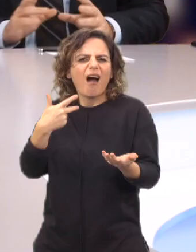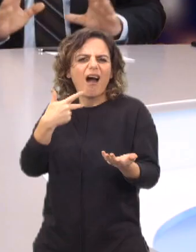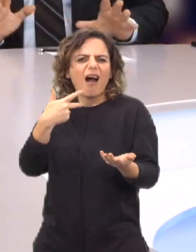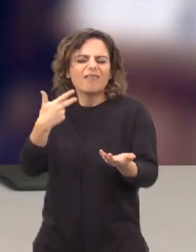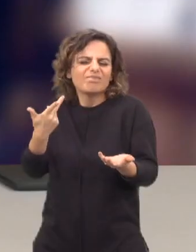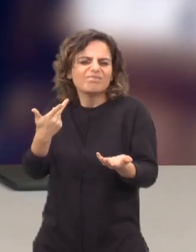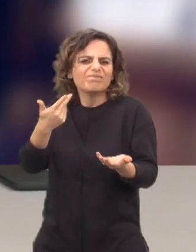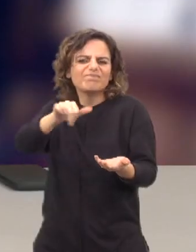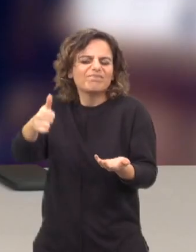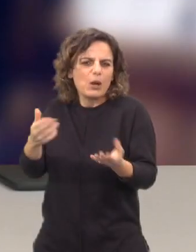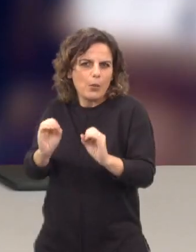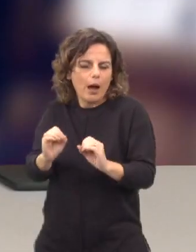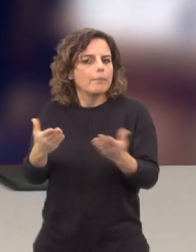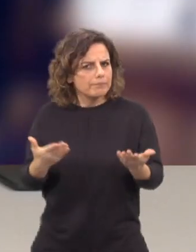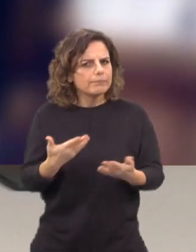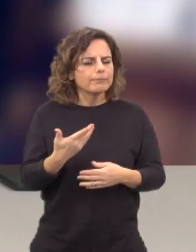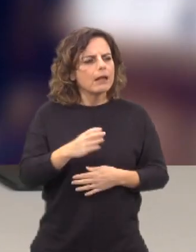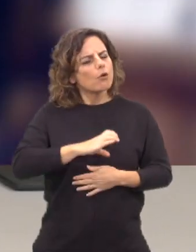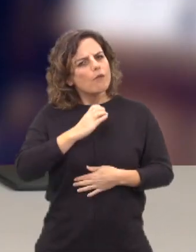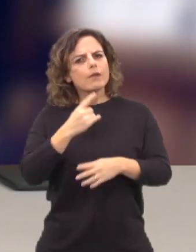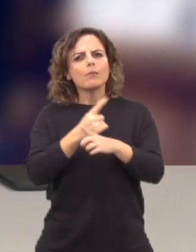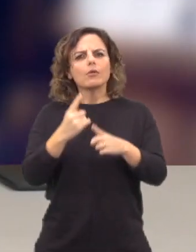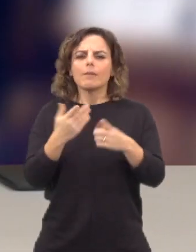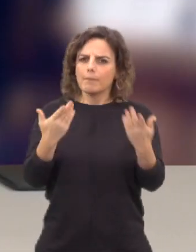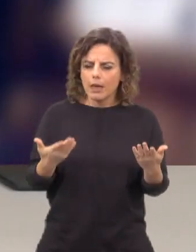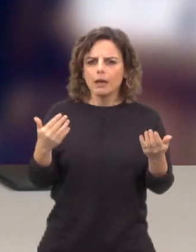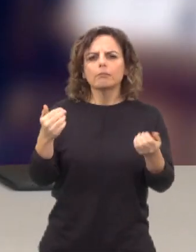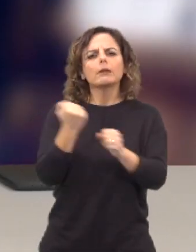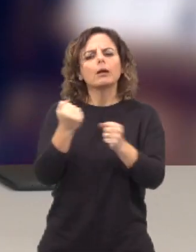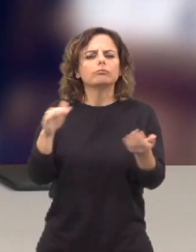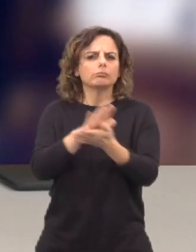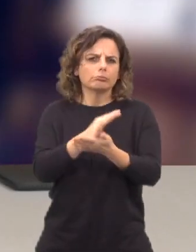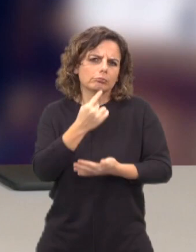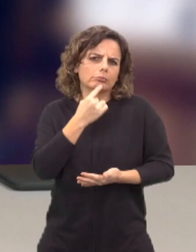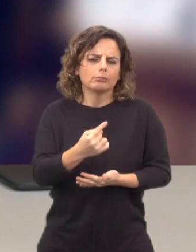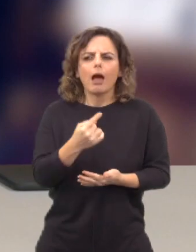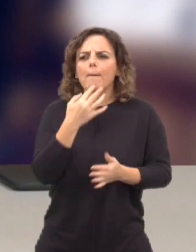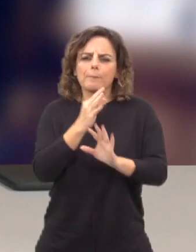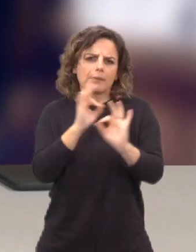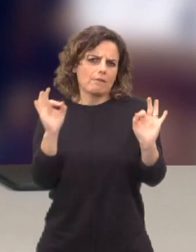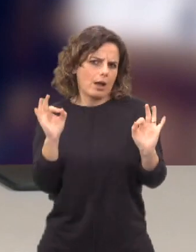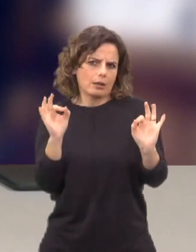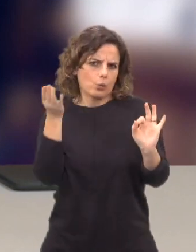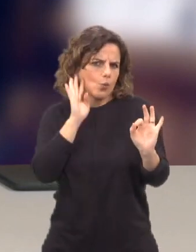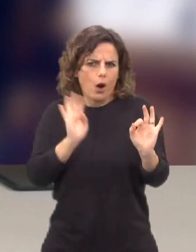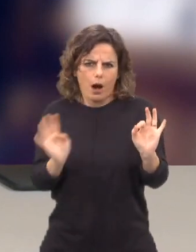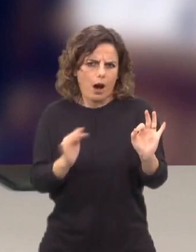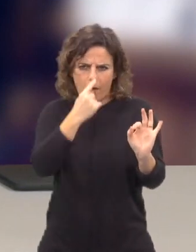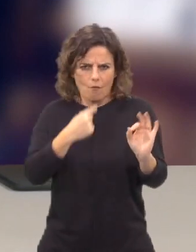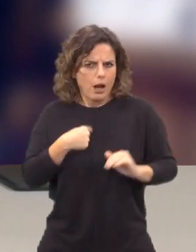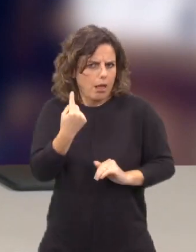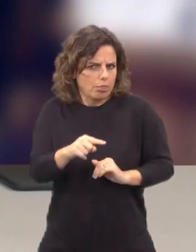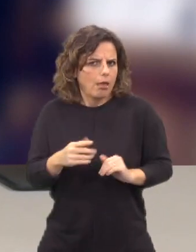exercício do jornalismo, convém dizê-lo, é um exercício imperfeito, não é isento de erros. E eu julgo que